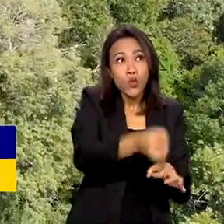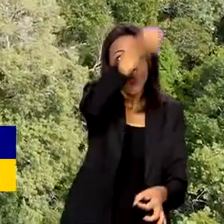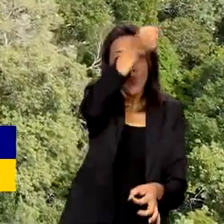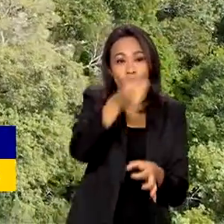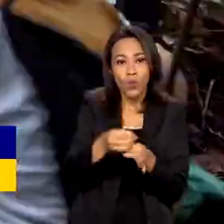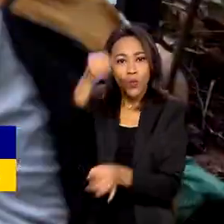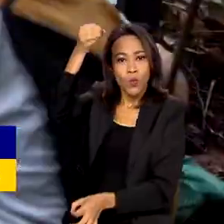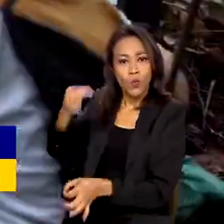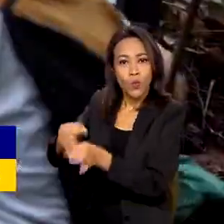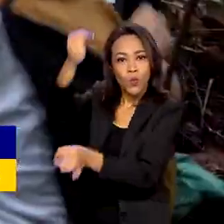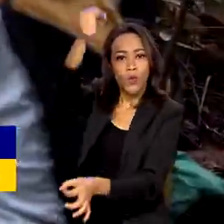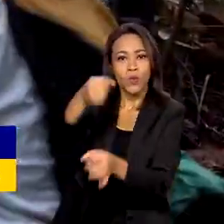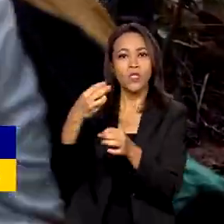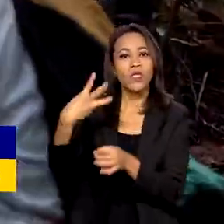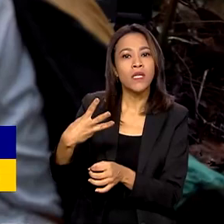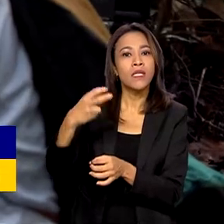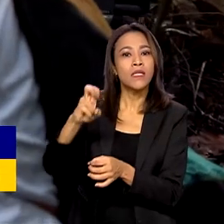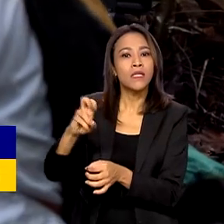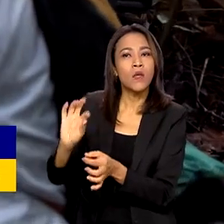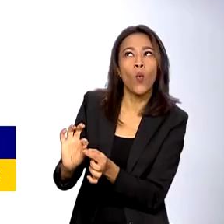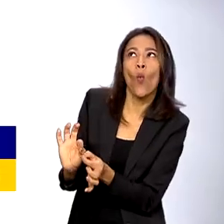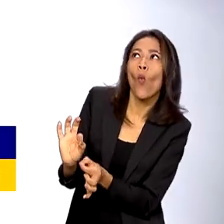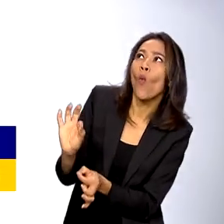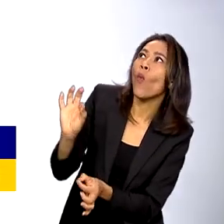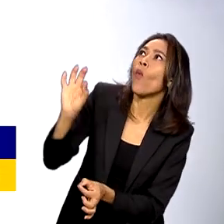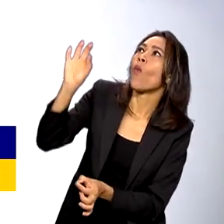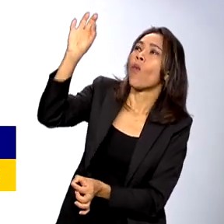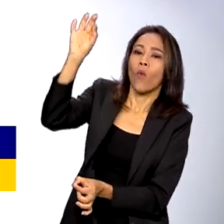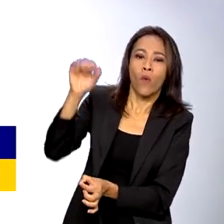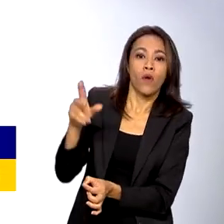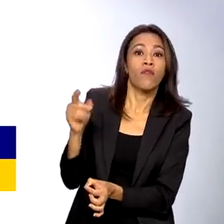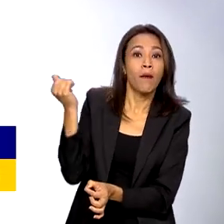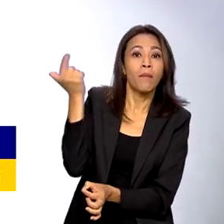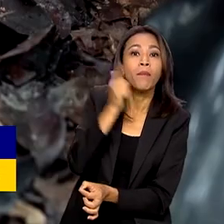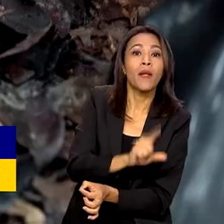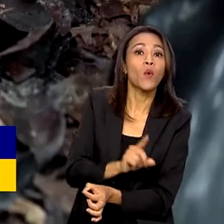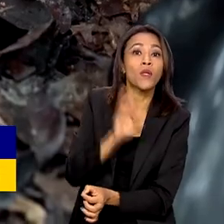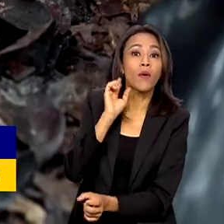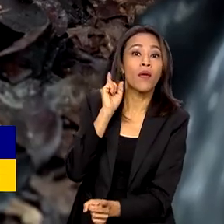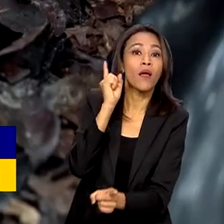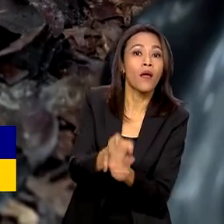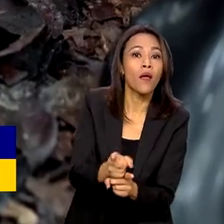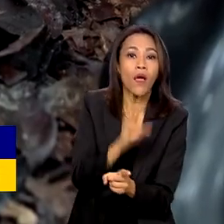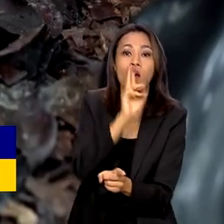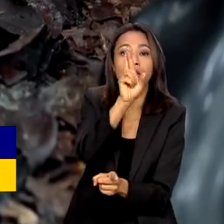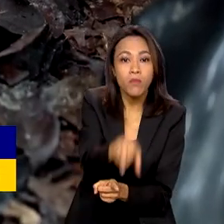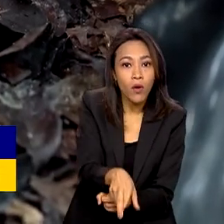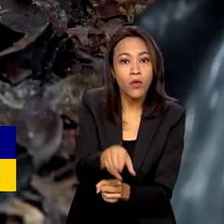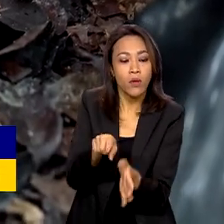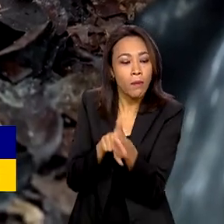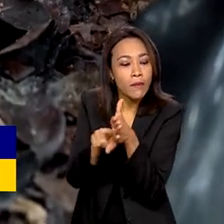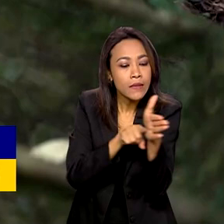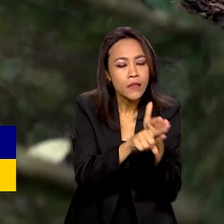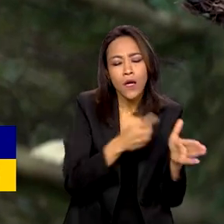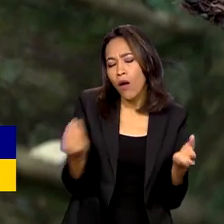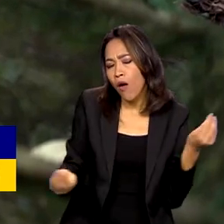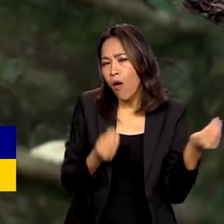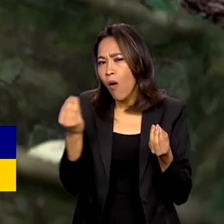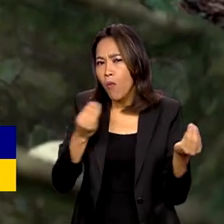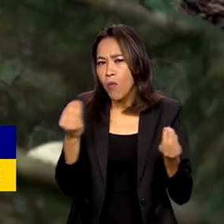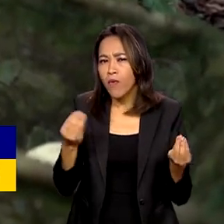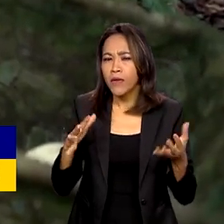metros, que vão ajudar os cientistas a achar respostas. O objetivo é entender como a mata vai se